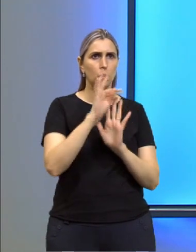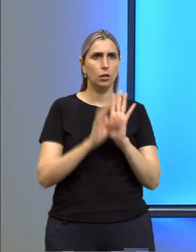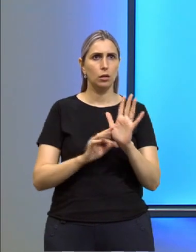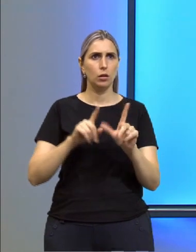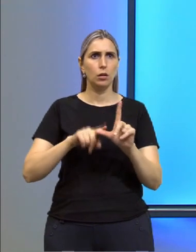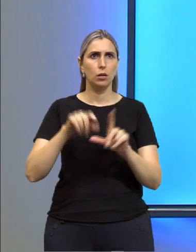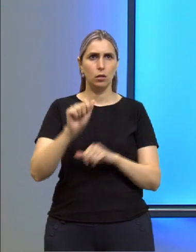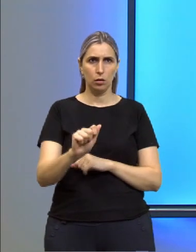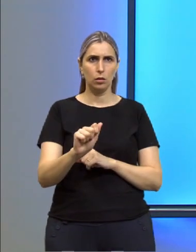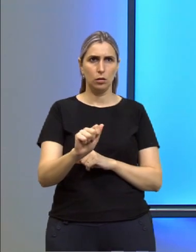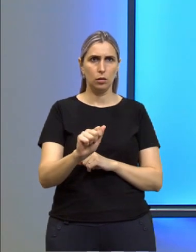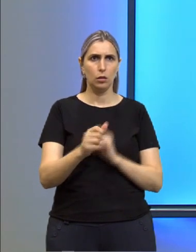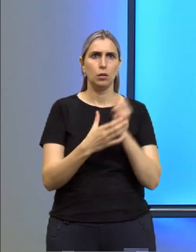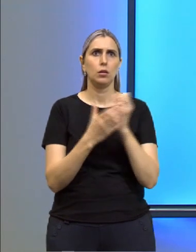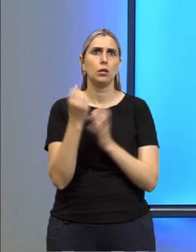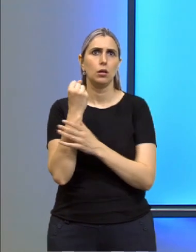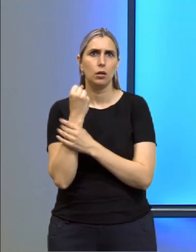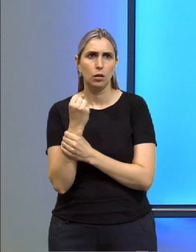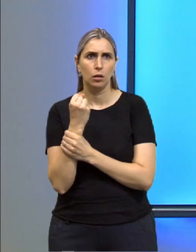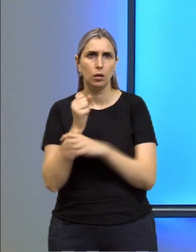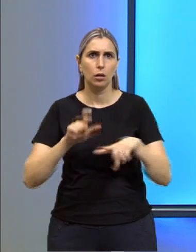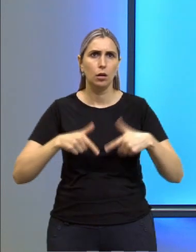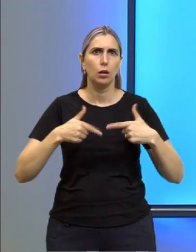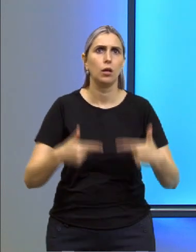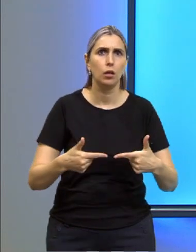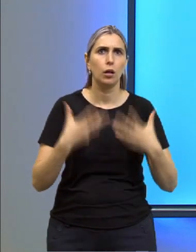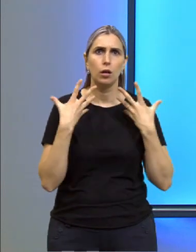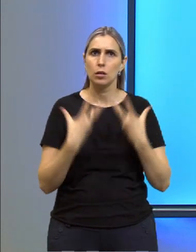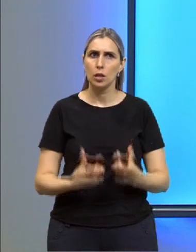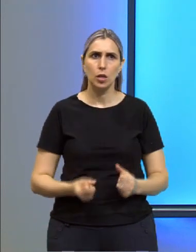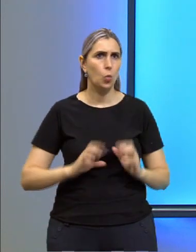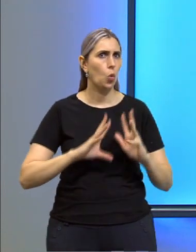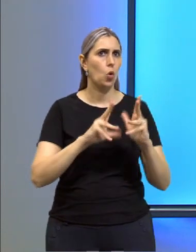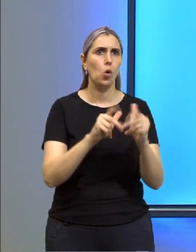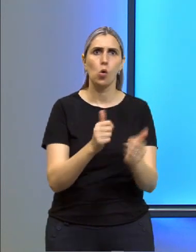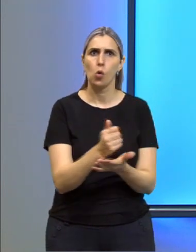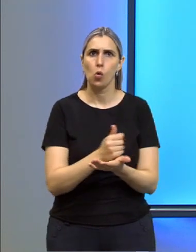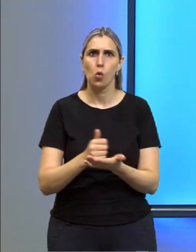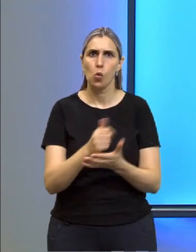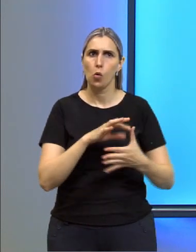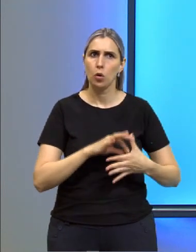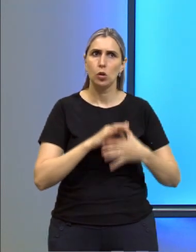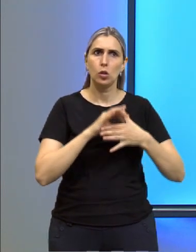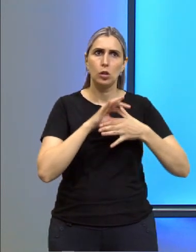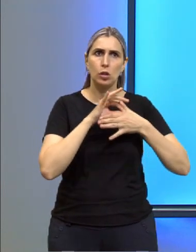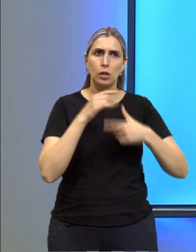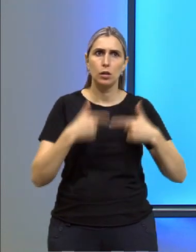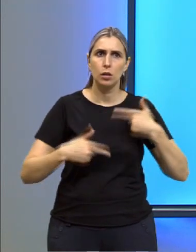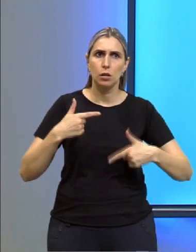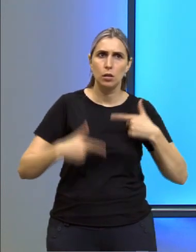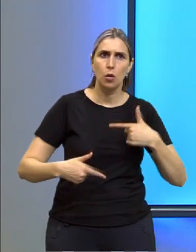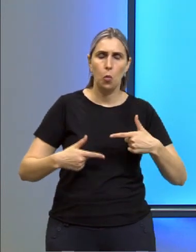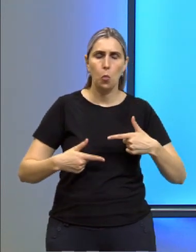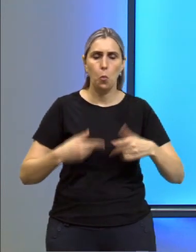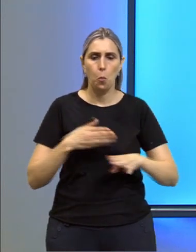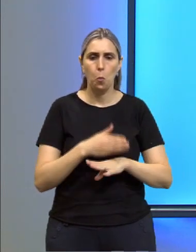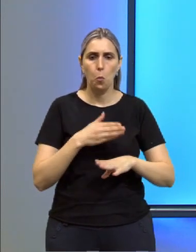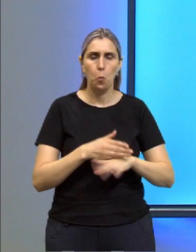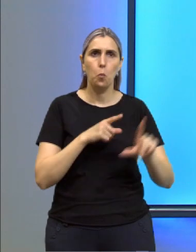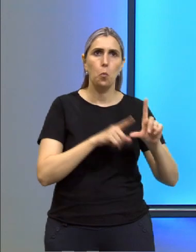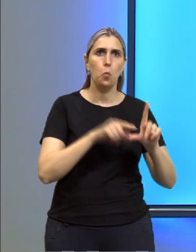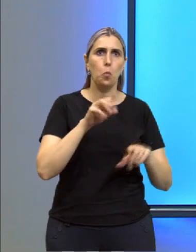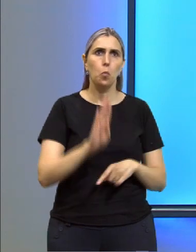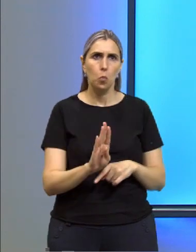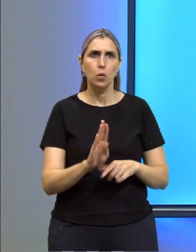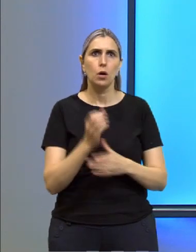Letra A. Asegura que a ação seja aceita por todos a partir da livre discussão participativa? Letra B.